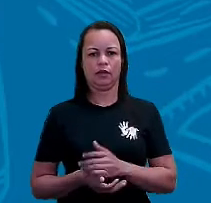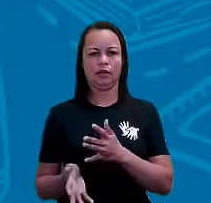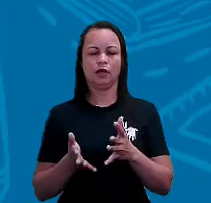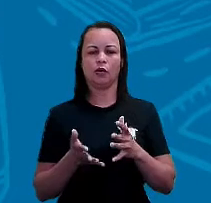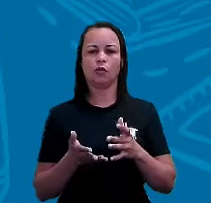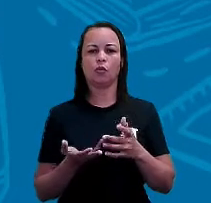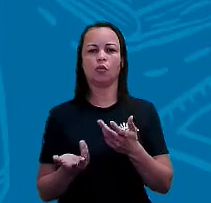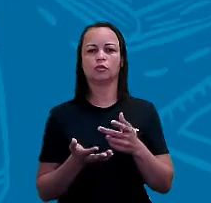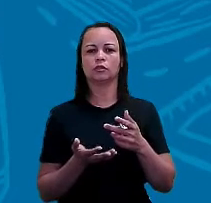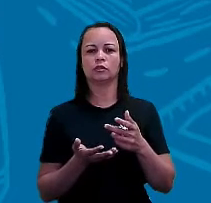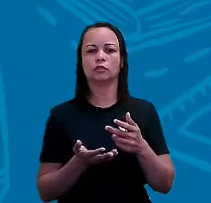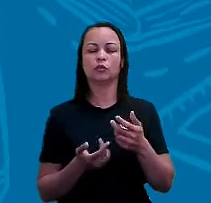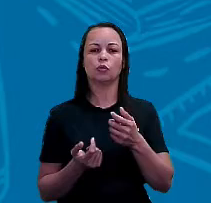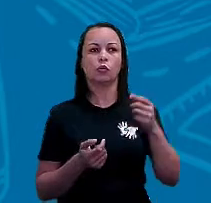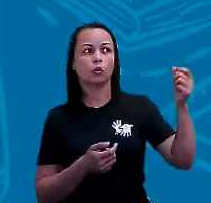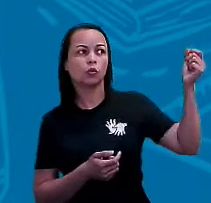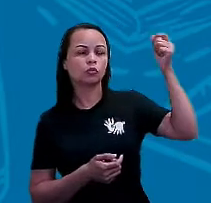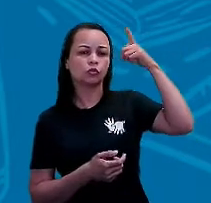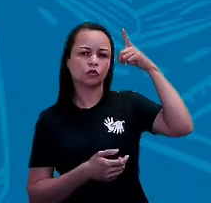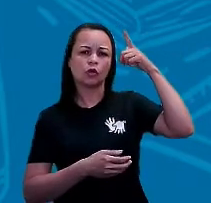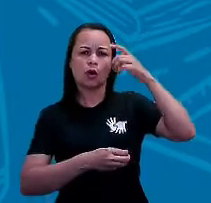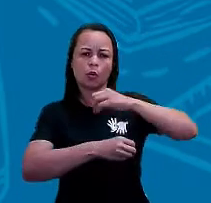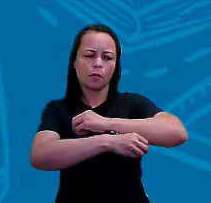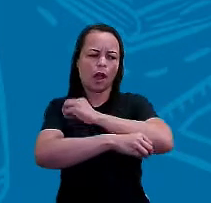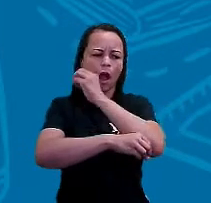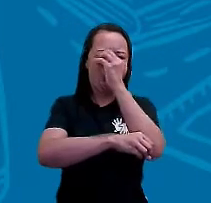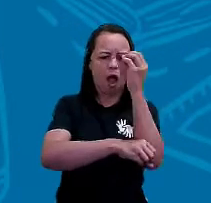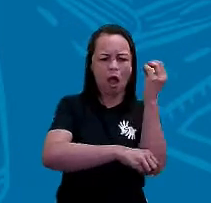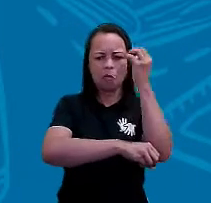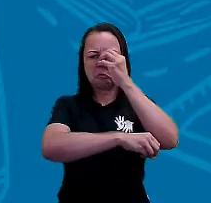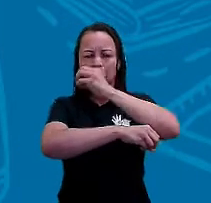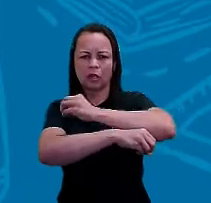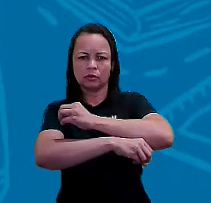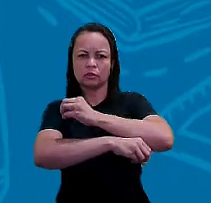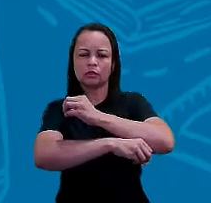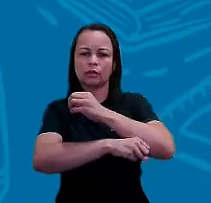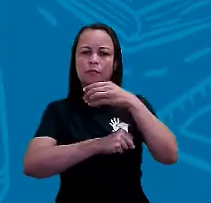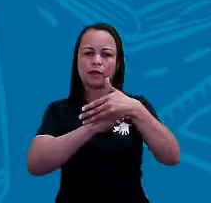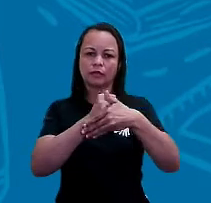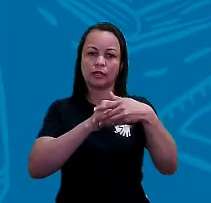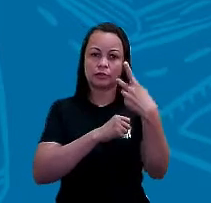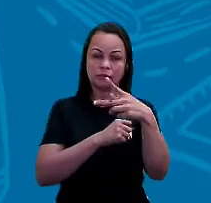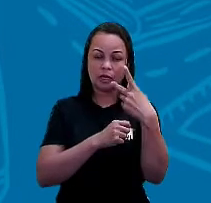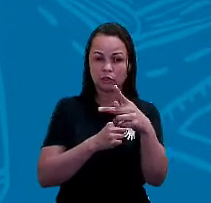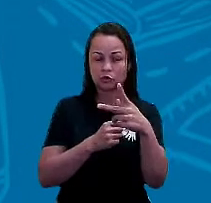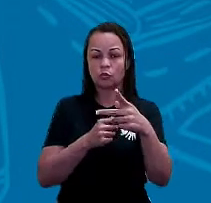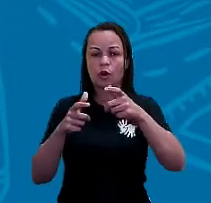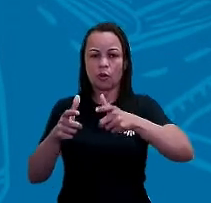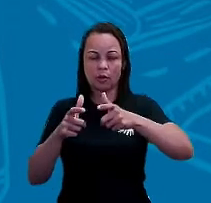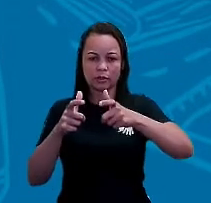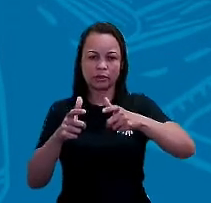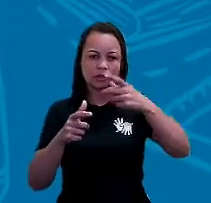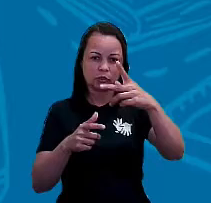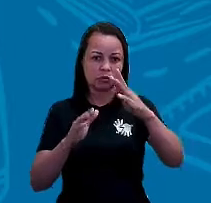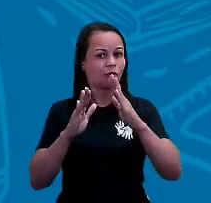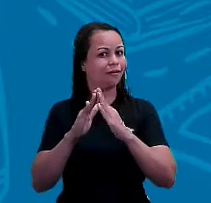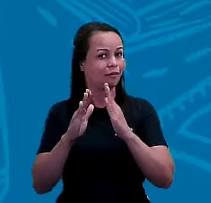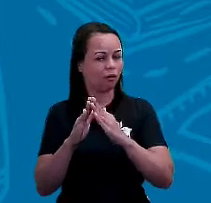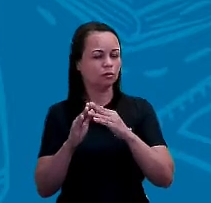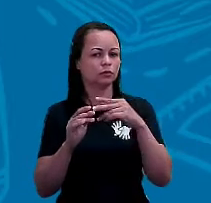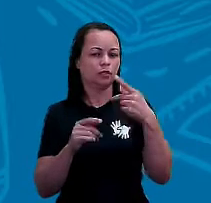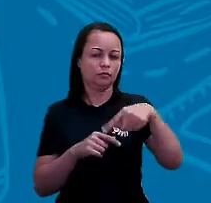ele nasce, para que direção o sol nasce, onde ele se põe, baseado na sua localização da sua residência e então conseguir